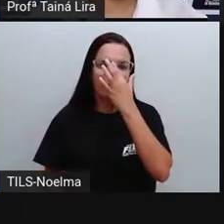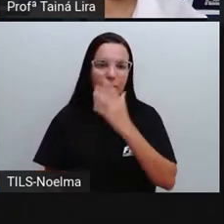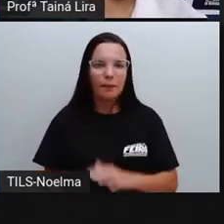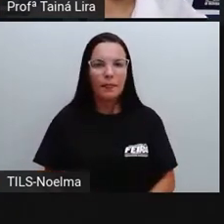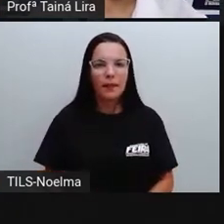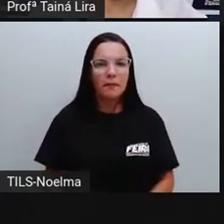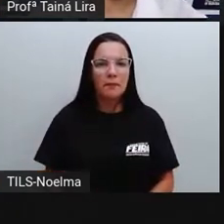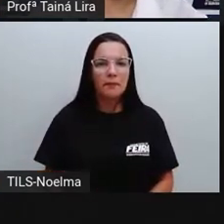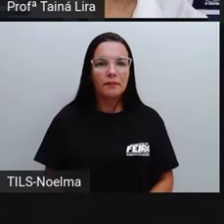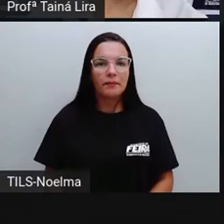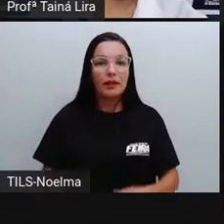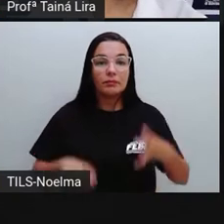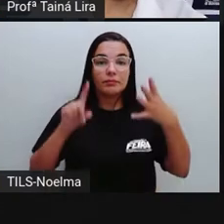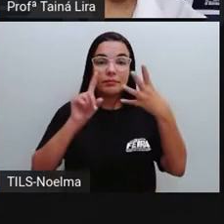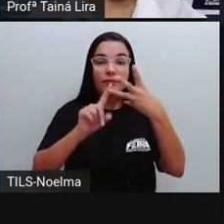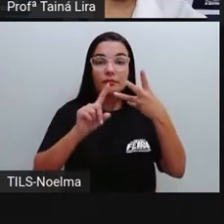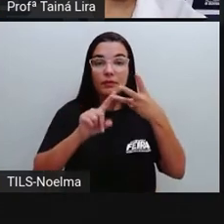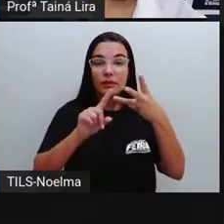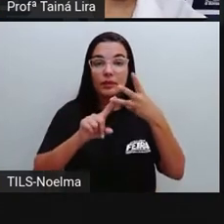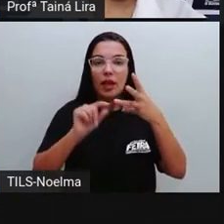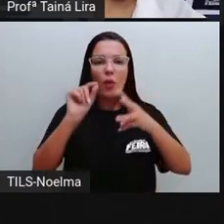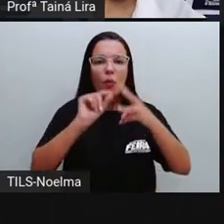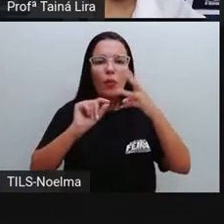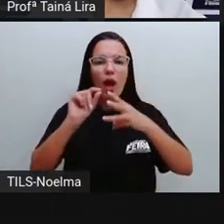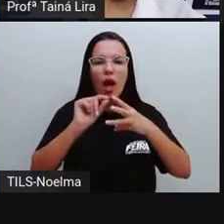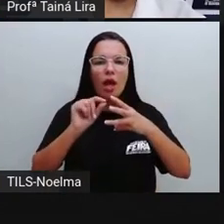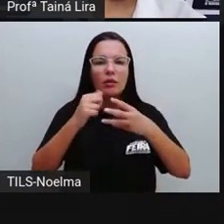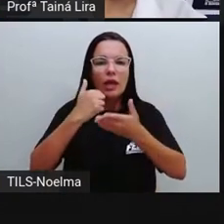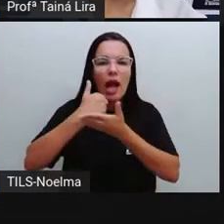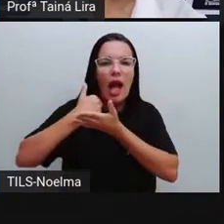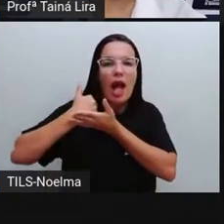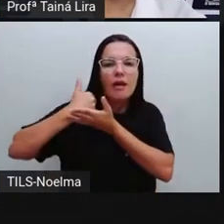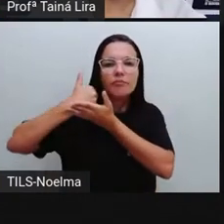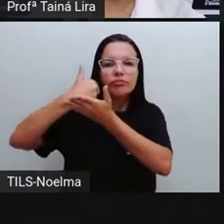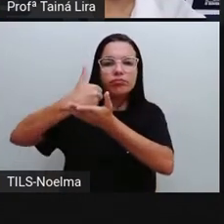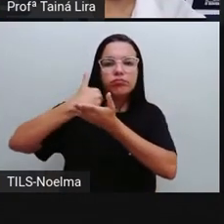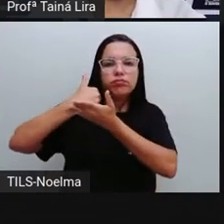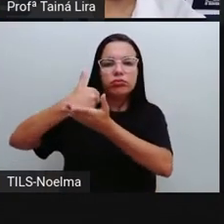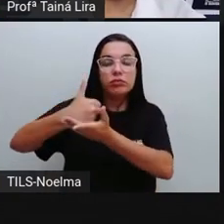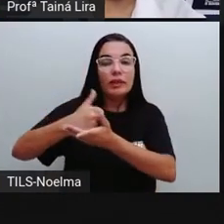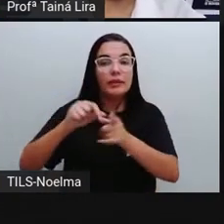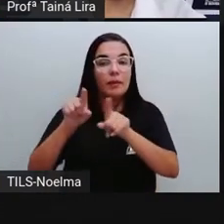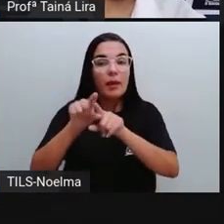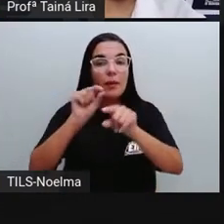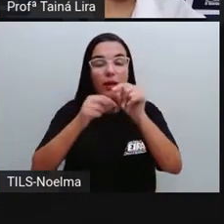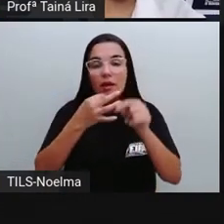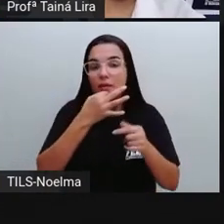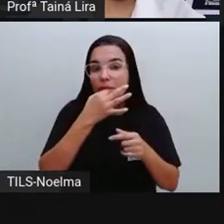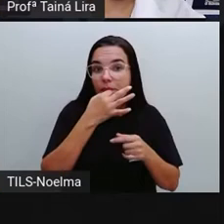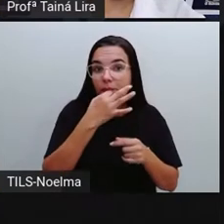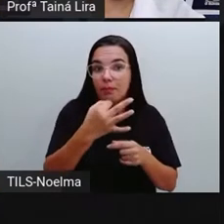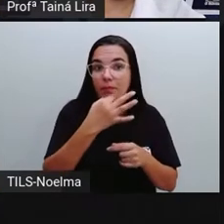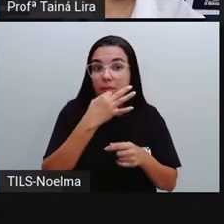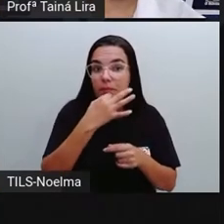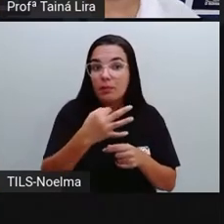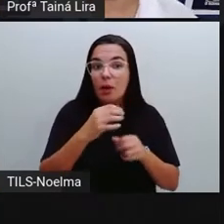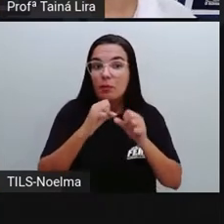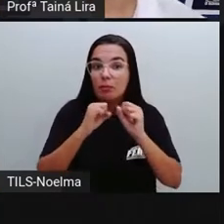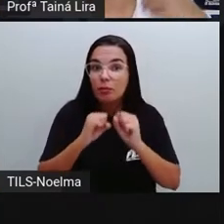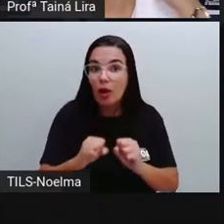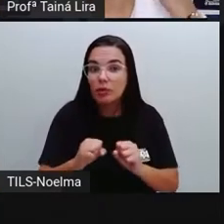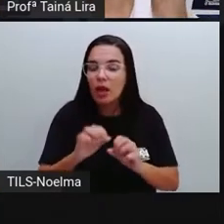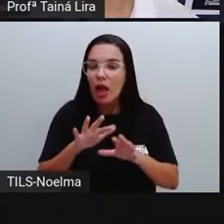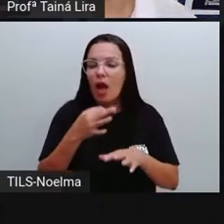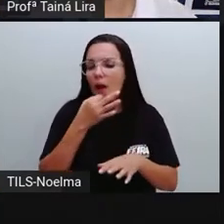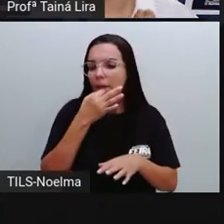Olha lá. E a função de assessoramento, ó. Sugerir medidas de interesse público ao Executivo.